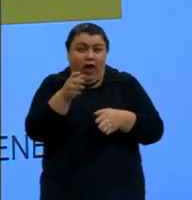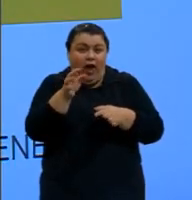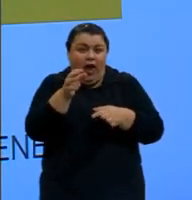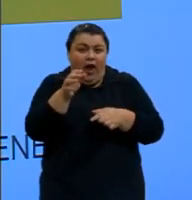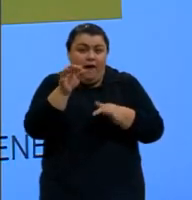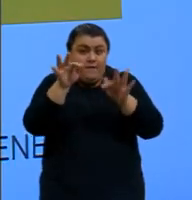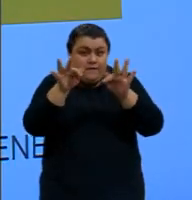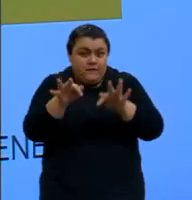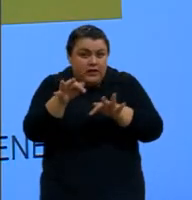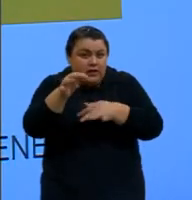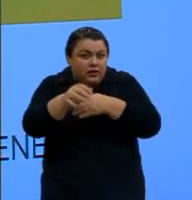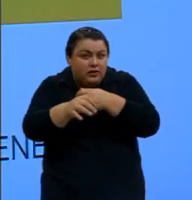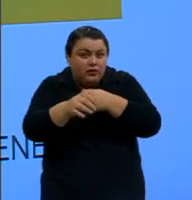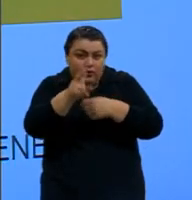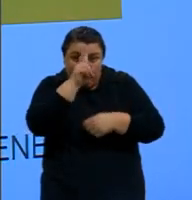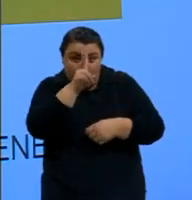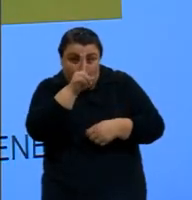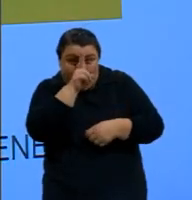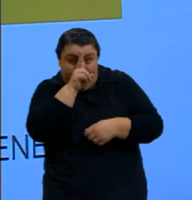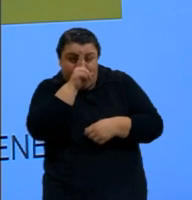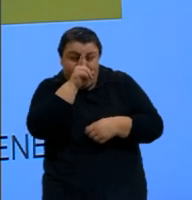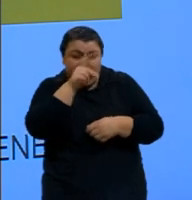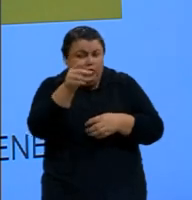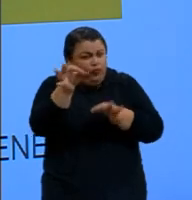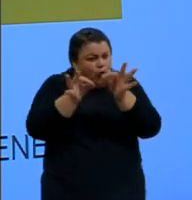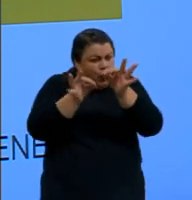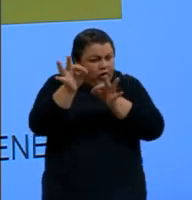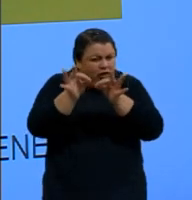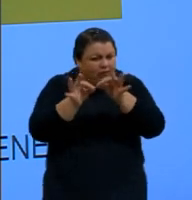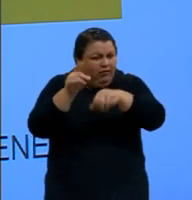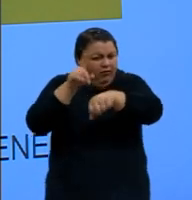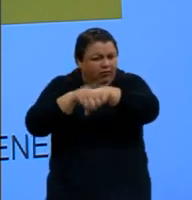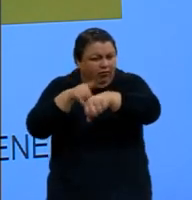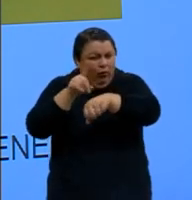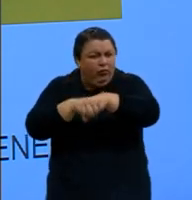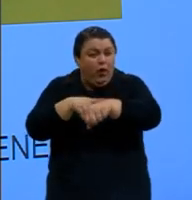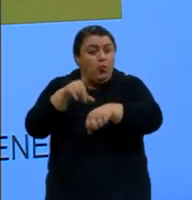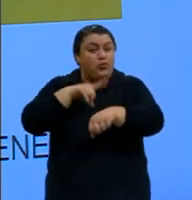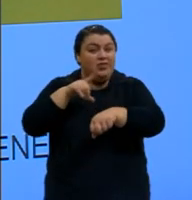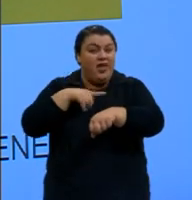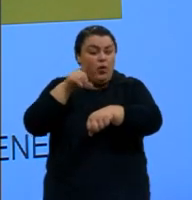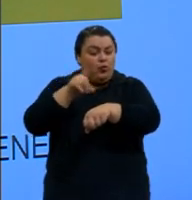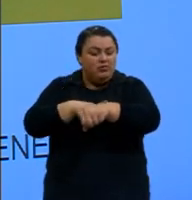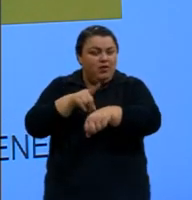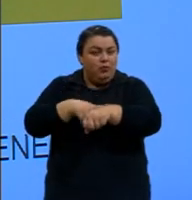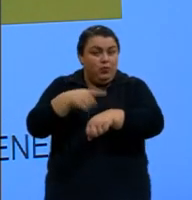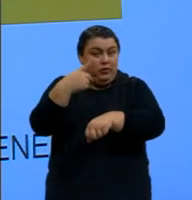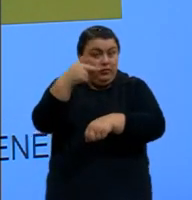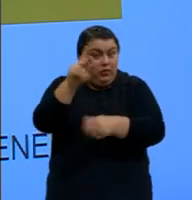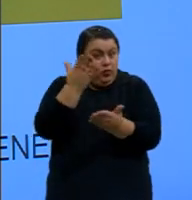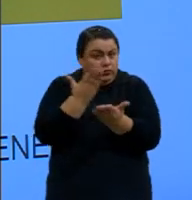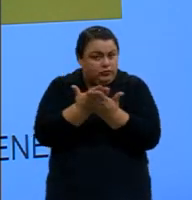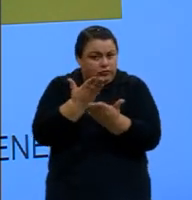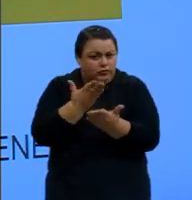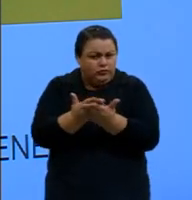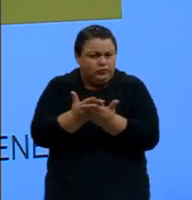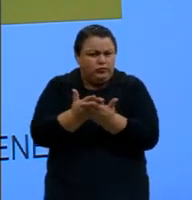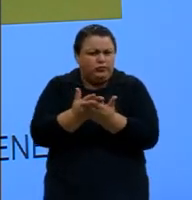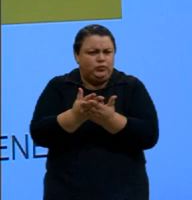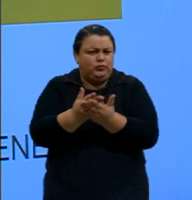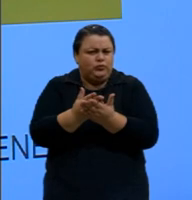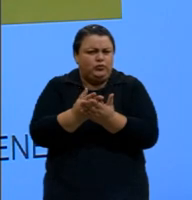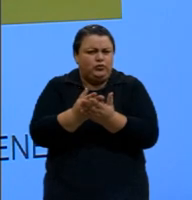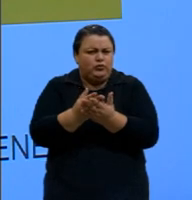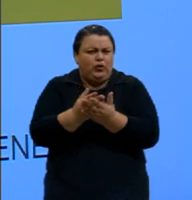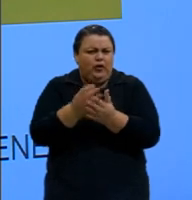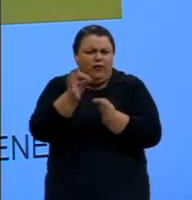dedique o seu tempo, se organize, tenha um tempo diário para estudo, isso é obrigatório. Organize o seu tempo, a sua planilha,